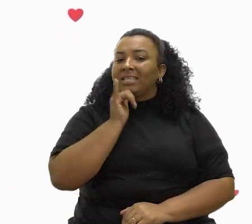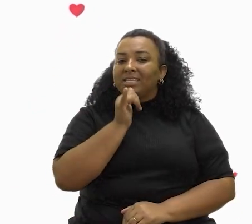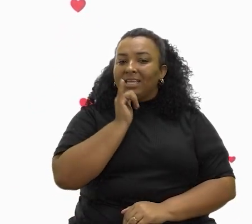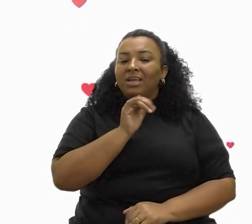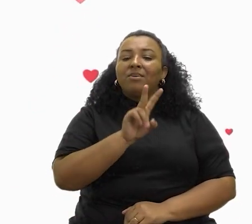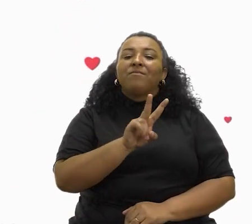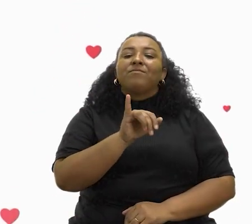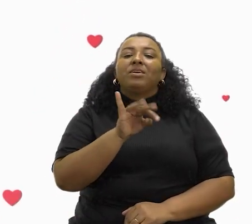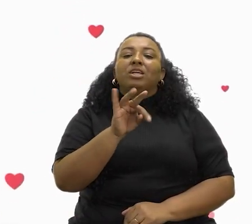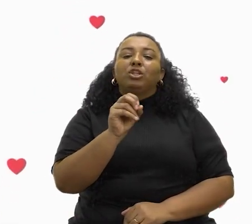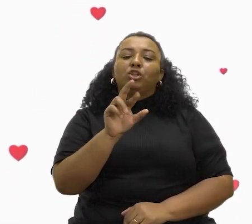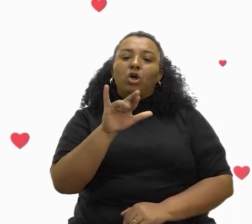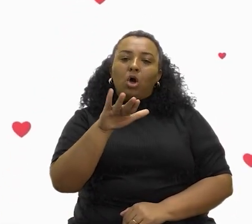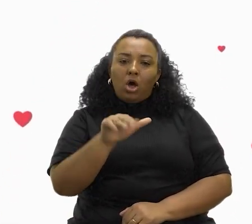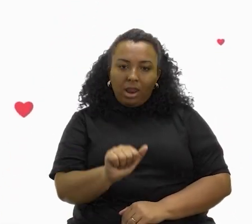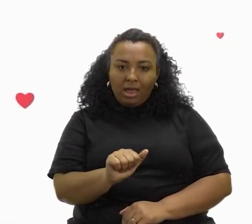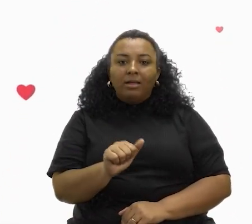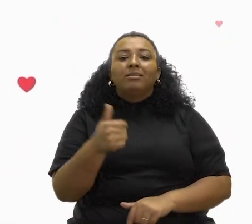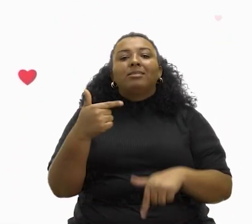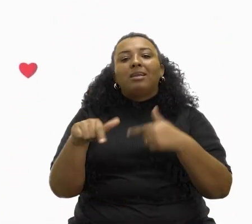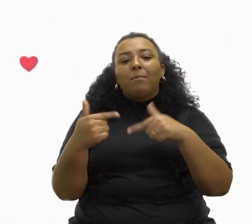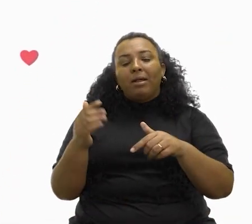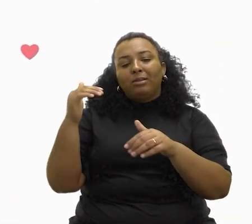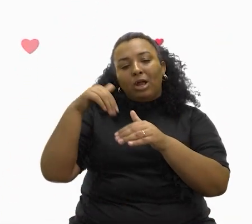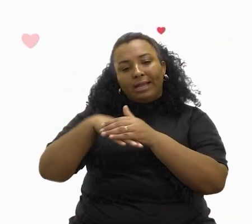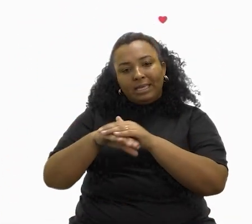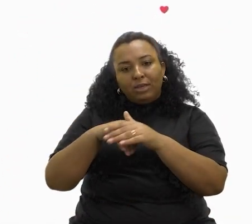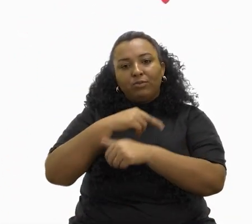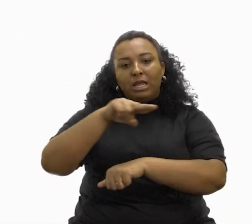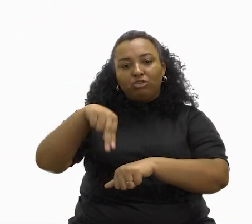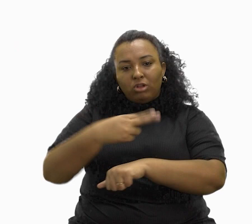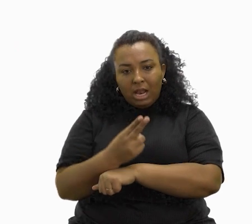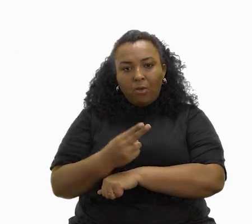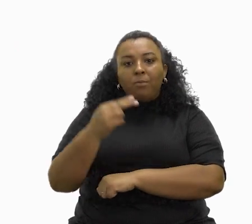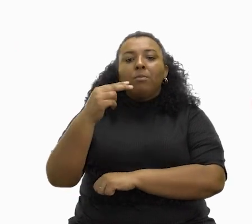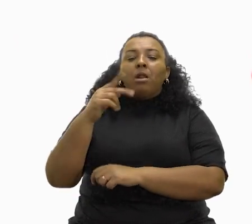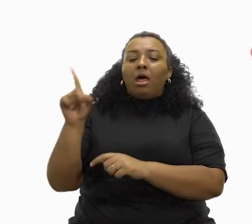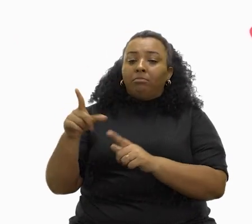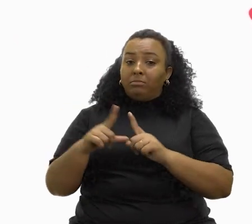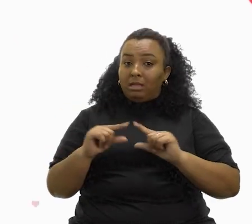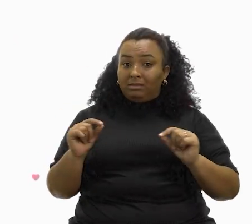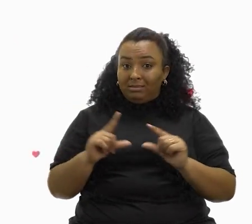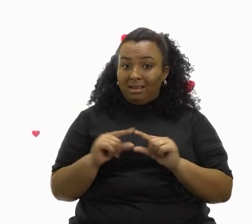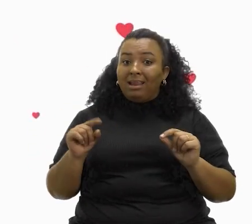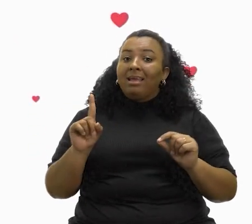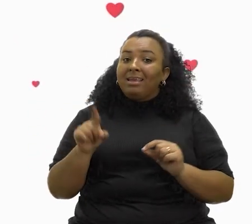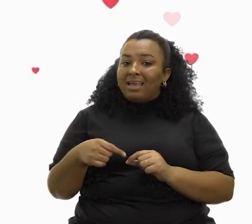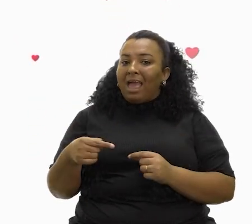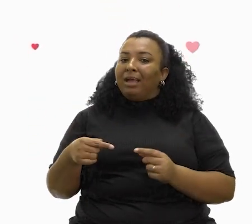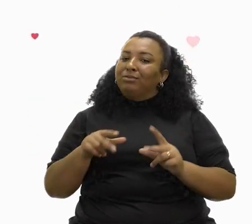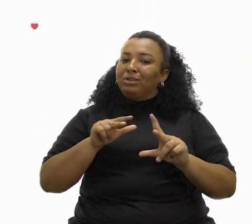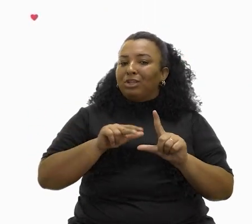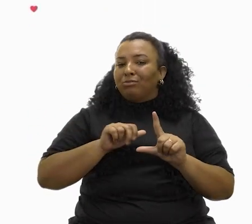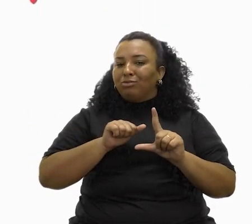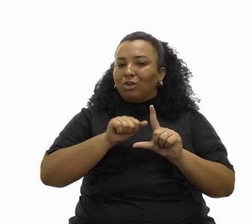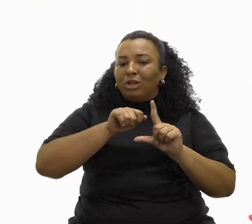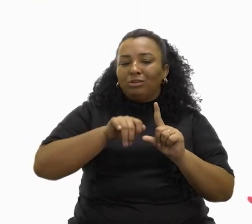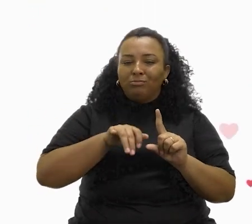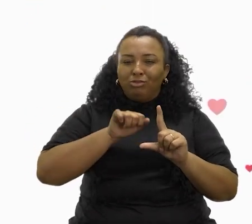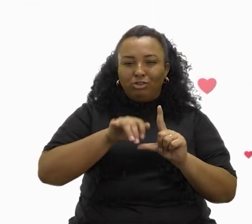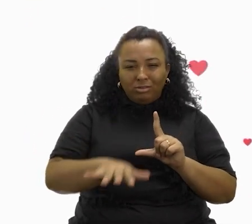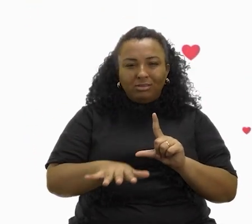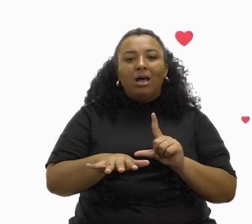O exemplo de Vitória Mesquita, que trabalha no Arquivo Nacional em Brasília, e é influenciadora digital com mais de